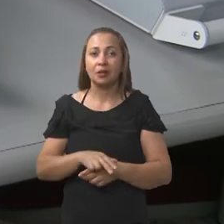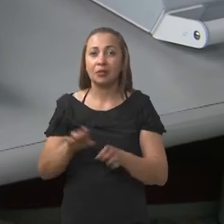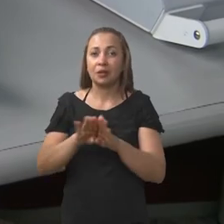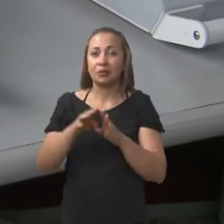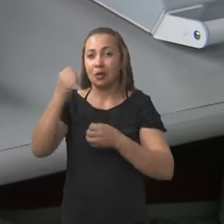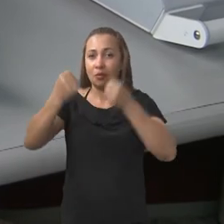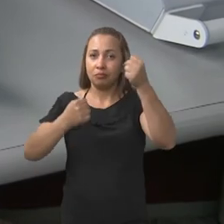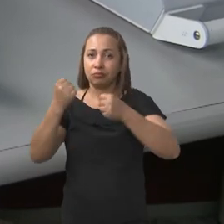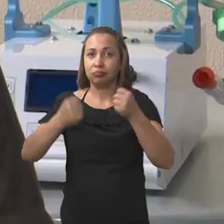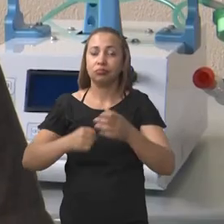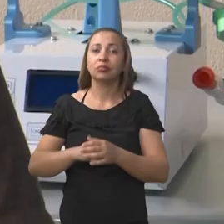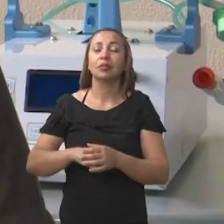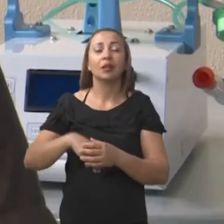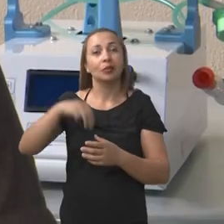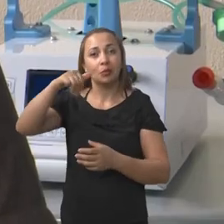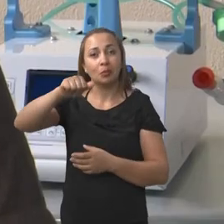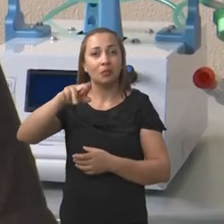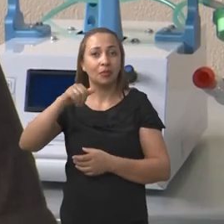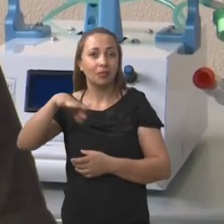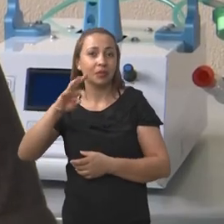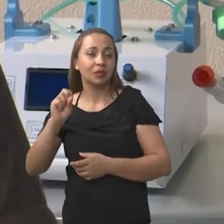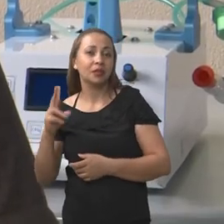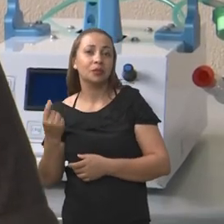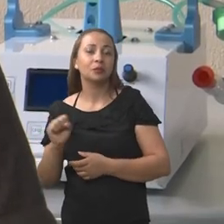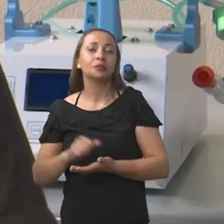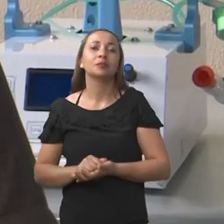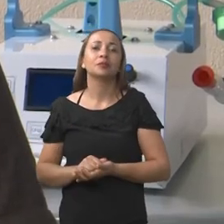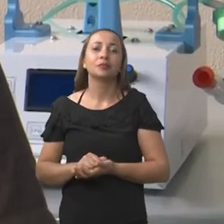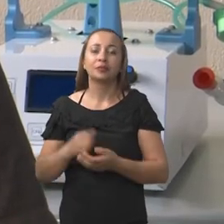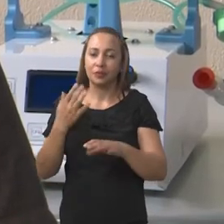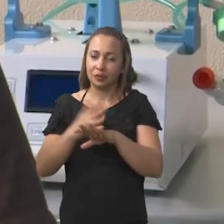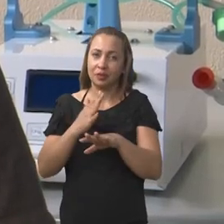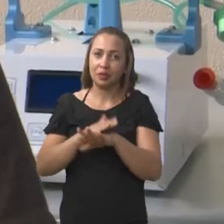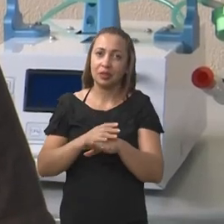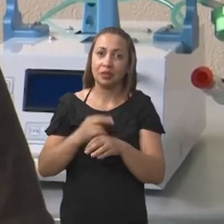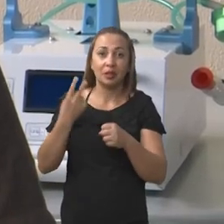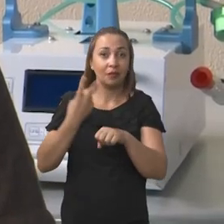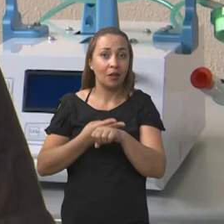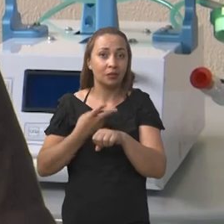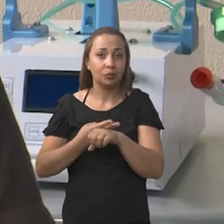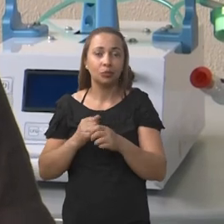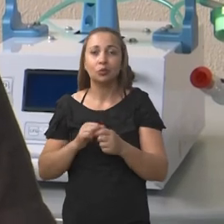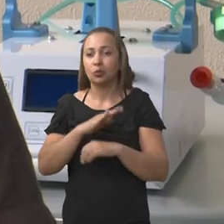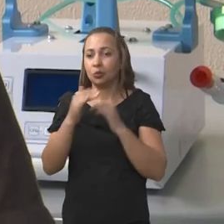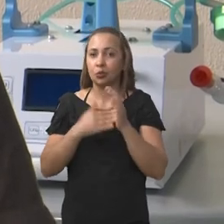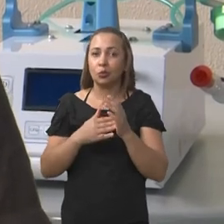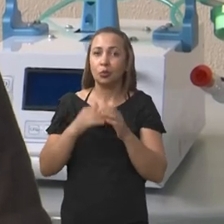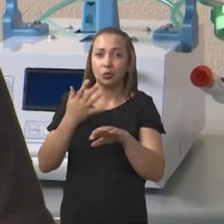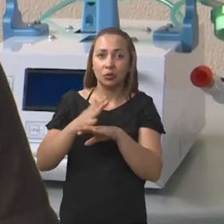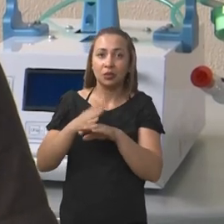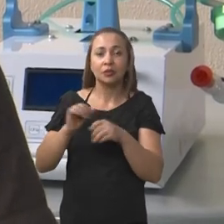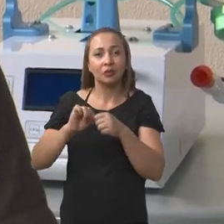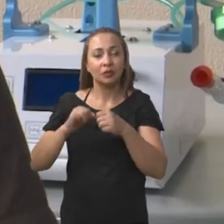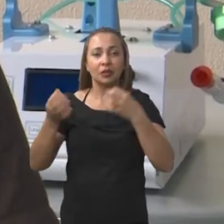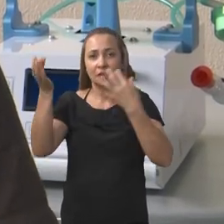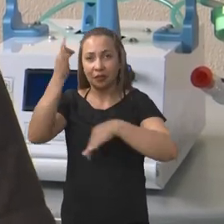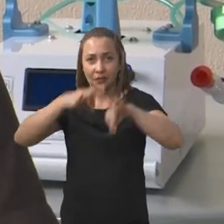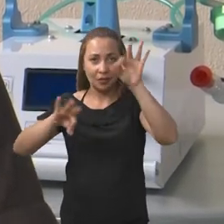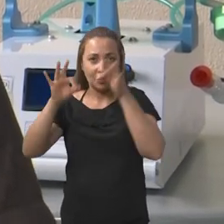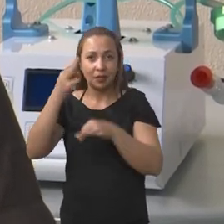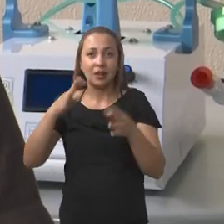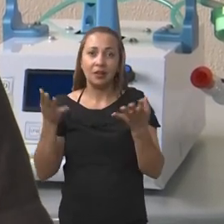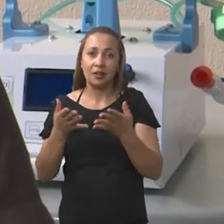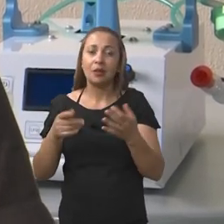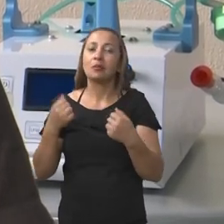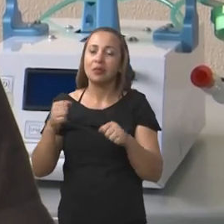ambulâncias do Maranhão. O próximo passo nosso agora são fazer os testes in vitro. Então todos os testes foram feitos em laboratório e agora a